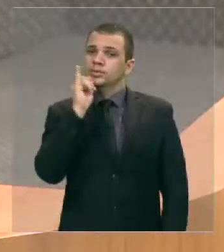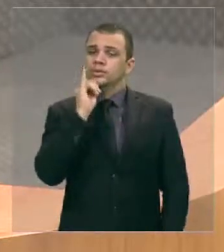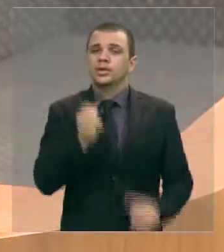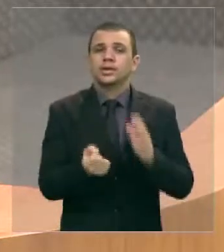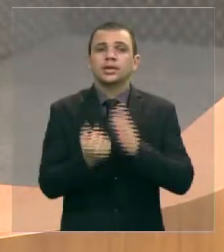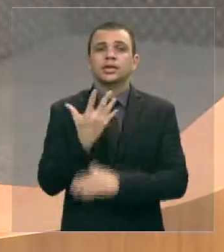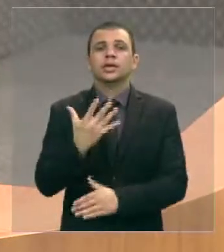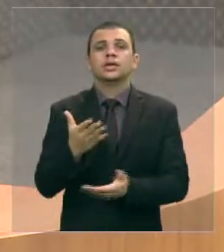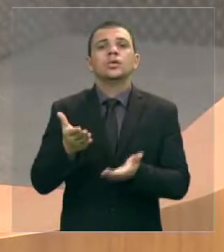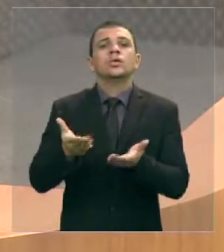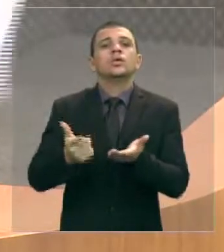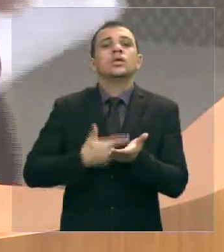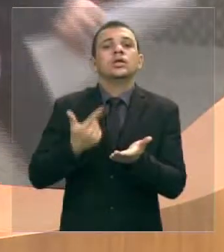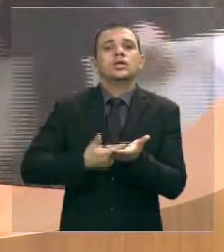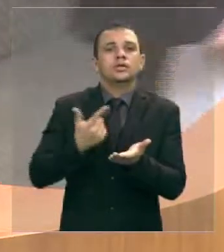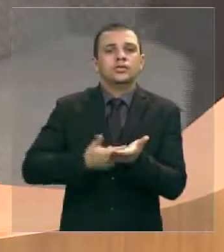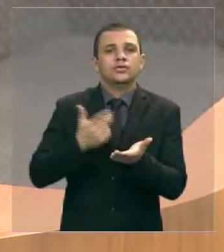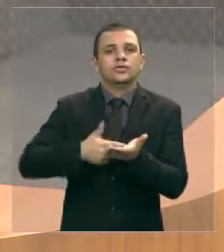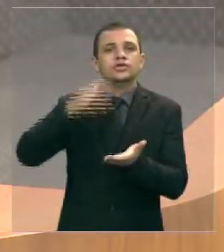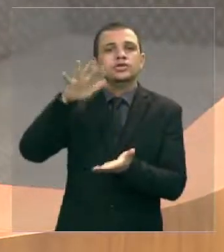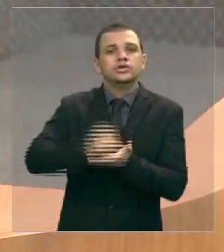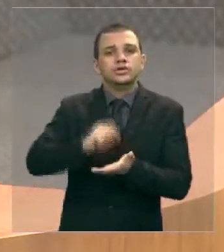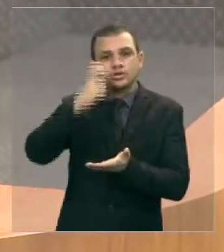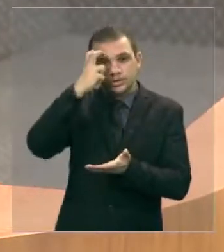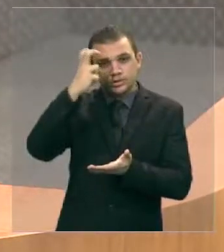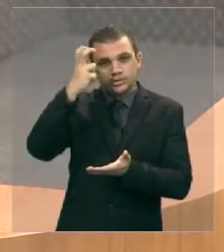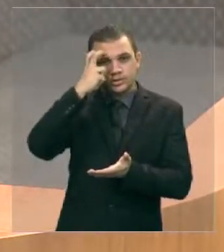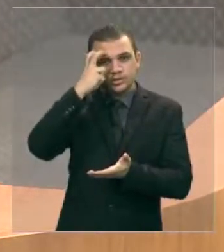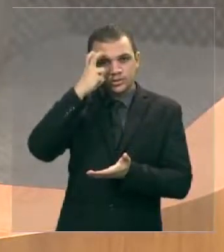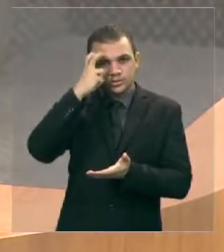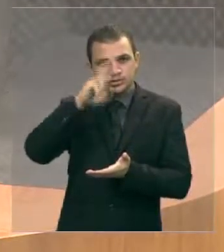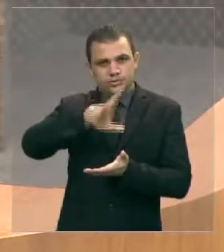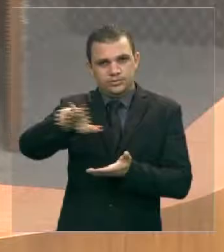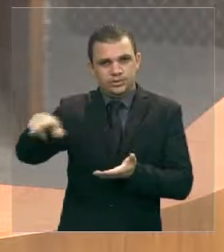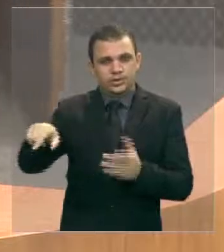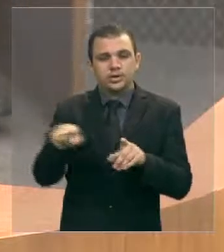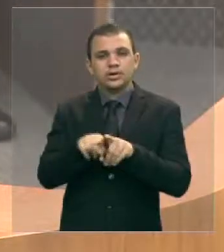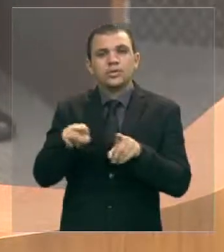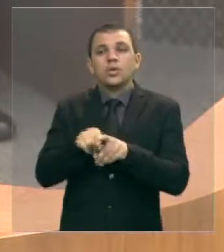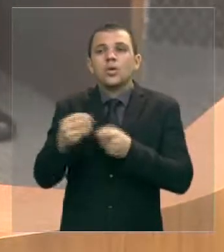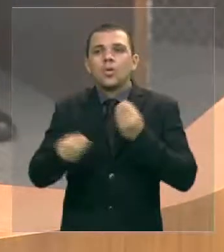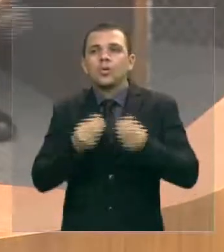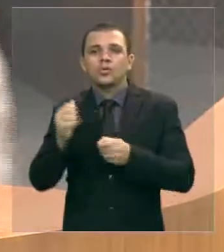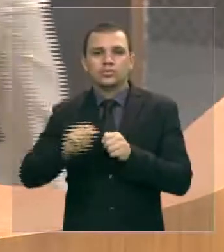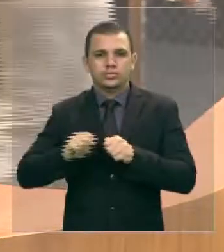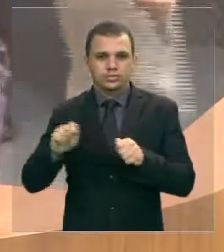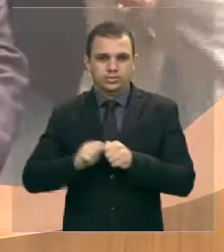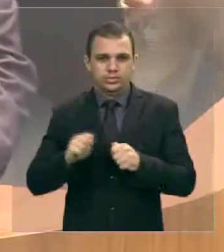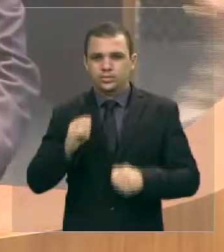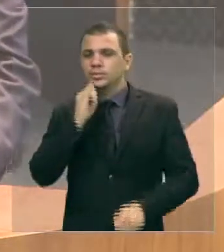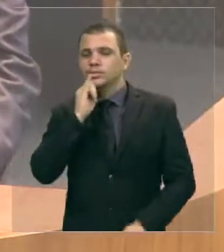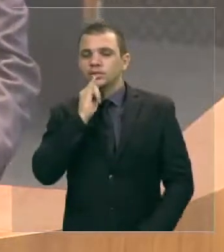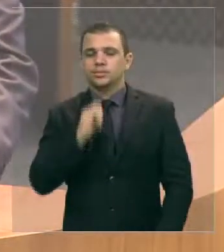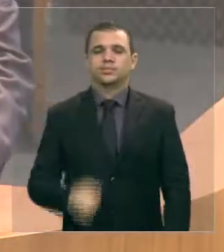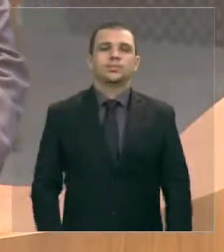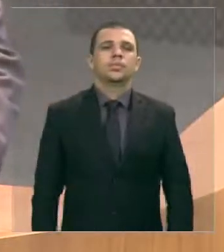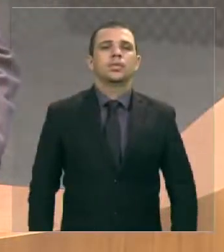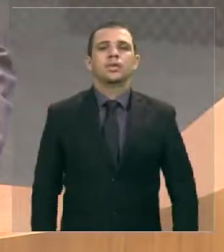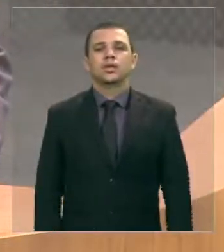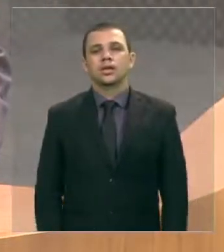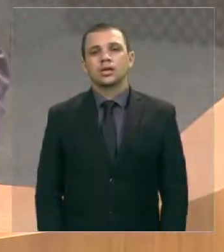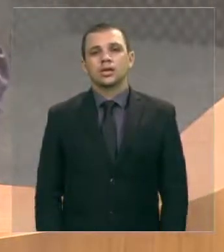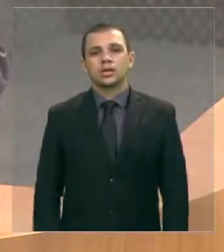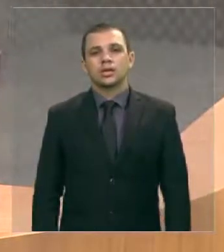criação do livro de registro de saberes saberes e modo de fazer vou dar um exemplo o